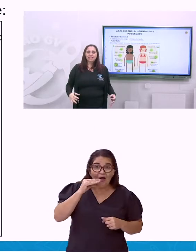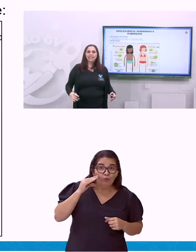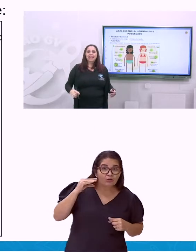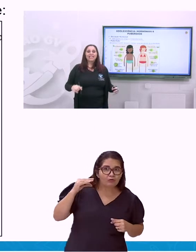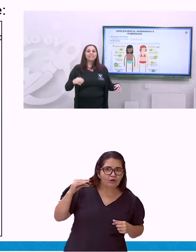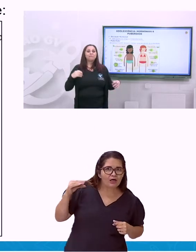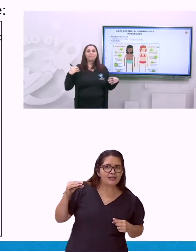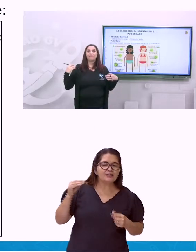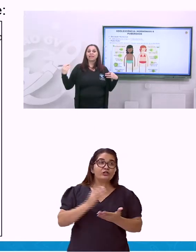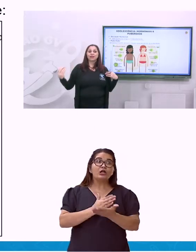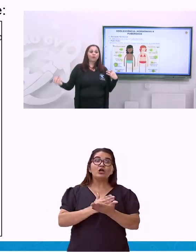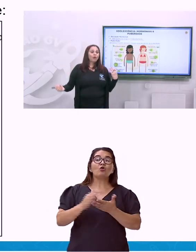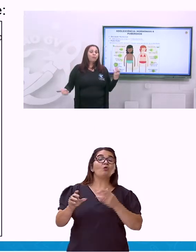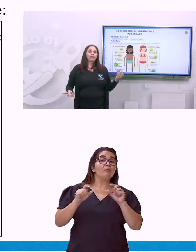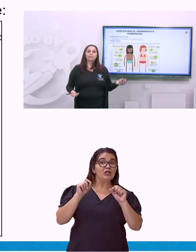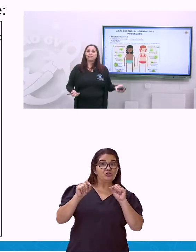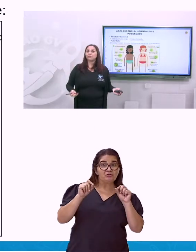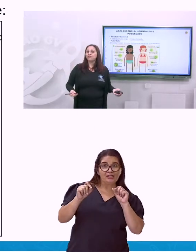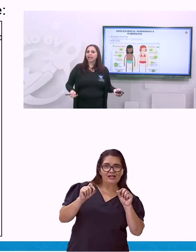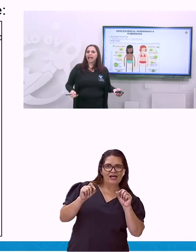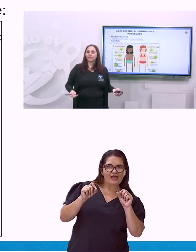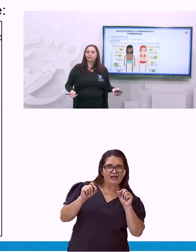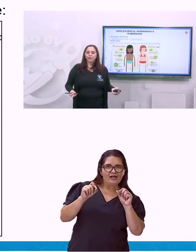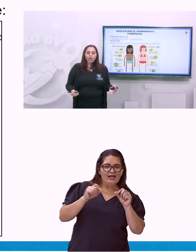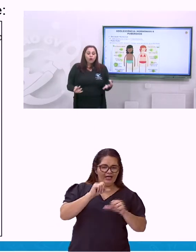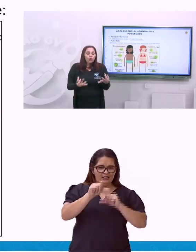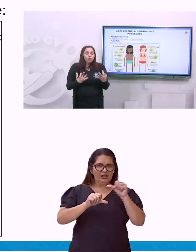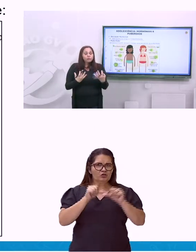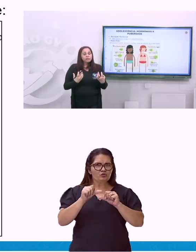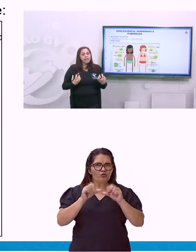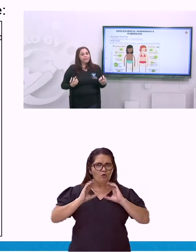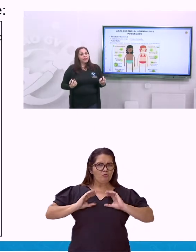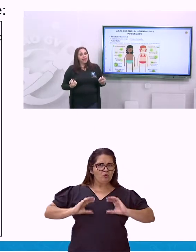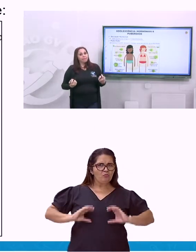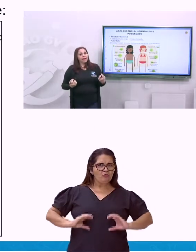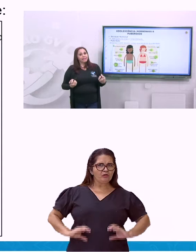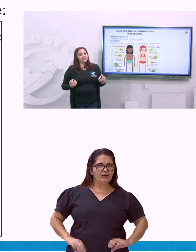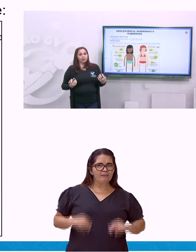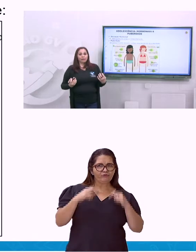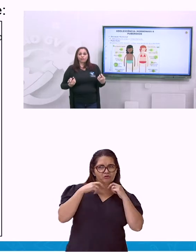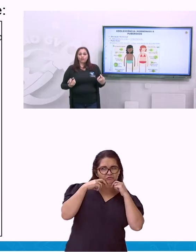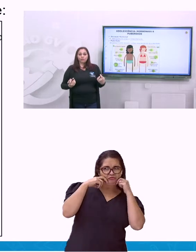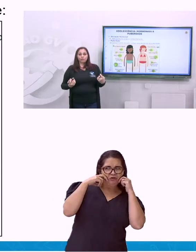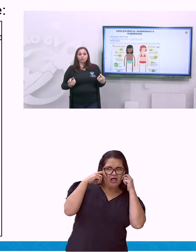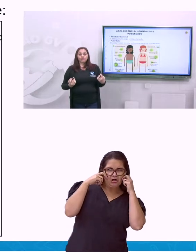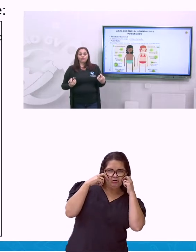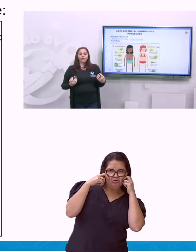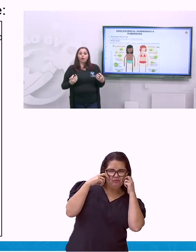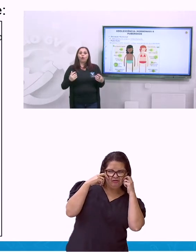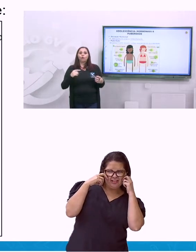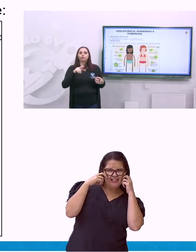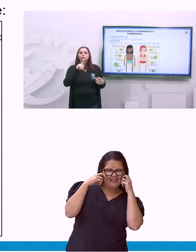passa, ele também fica com o comportamento modificado. Uns se retraem mais, ficam mais tímidos. Outros